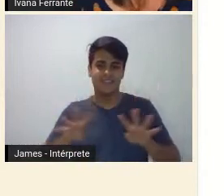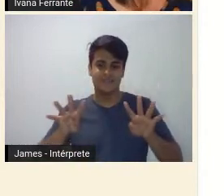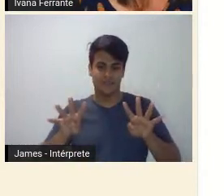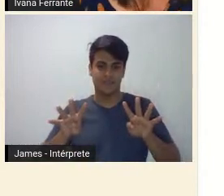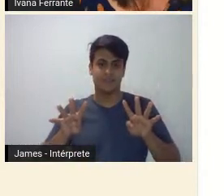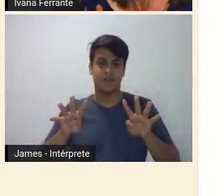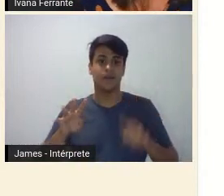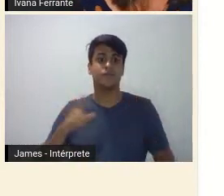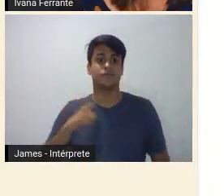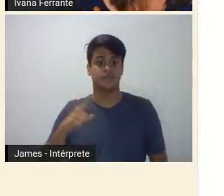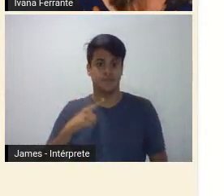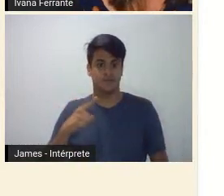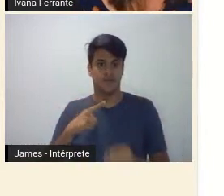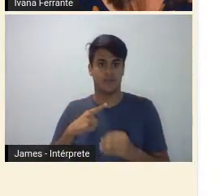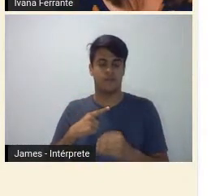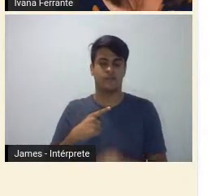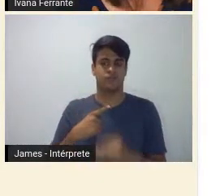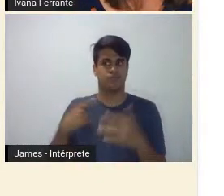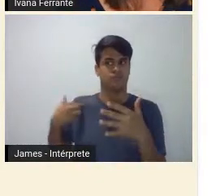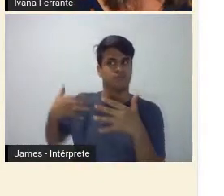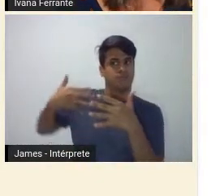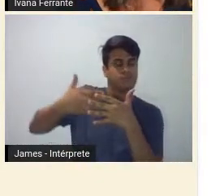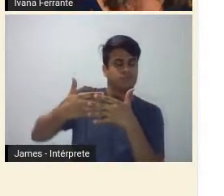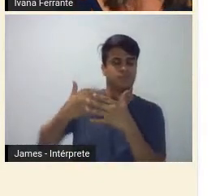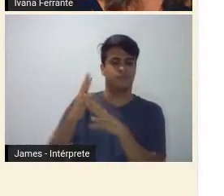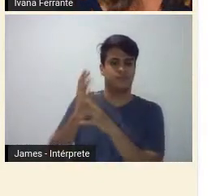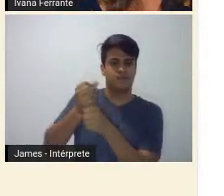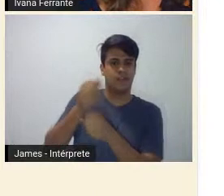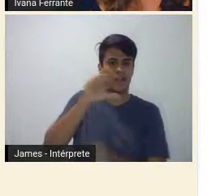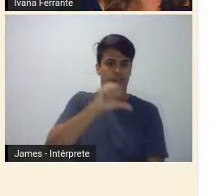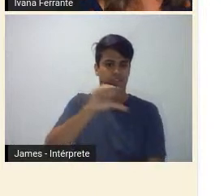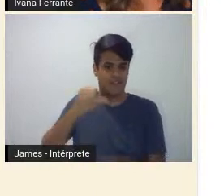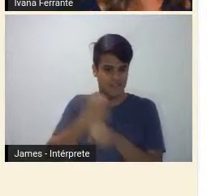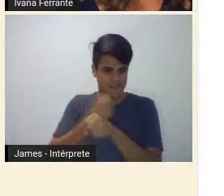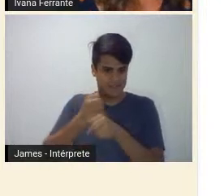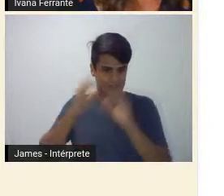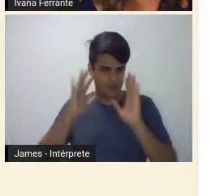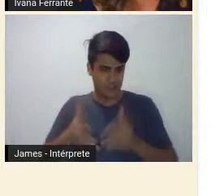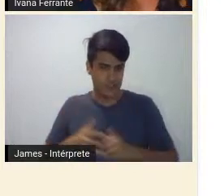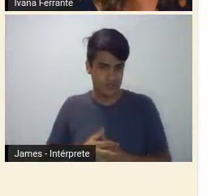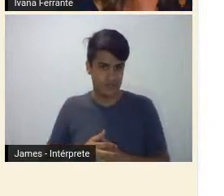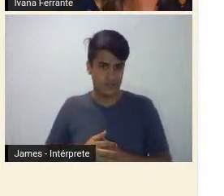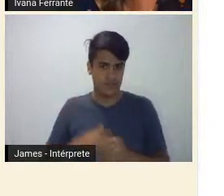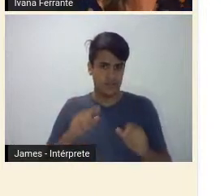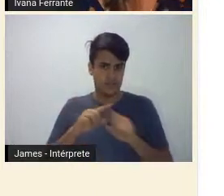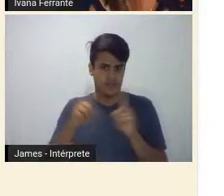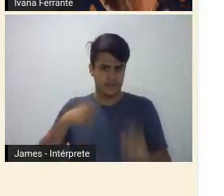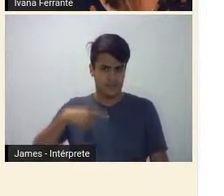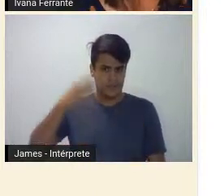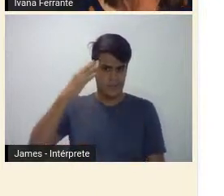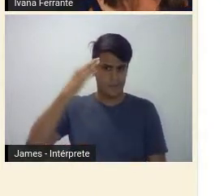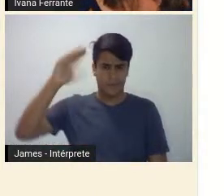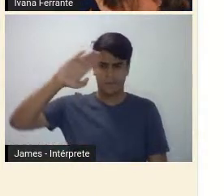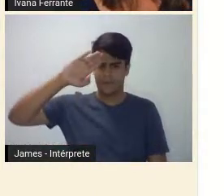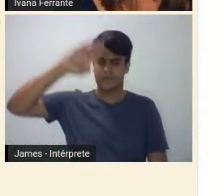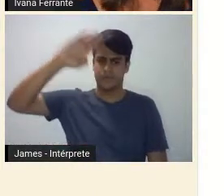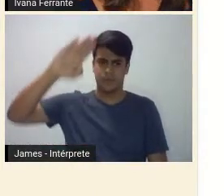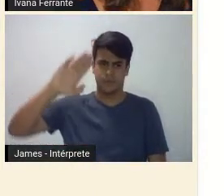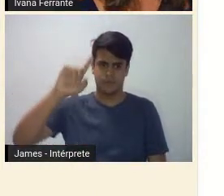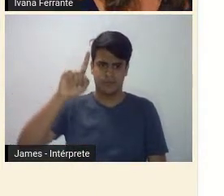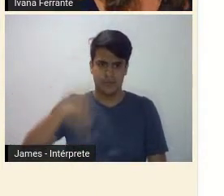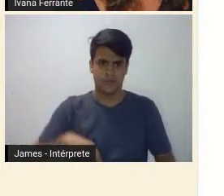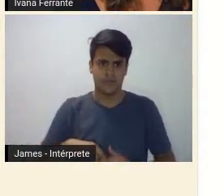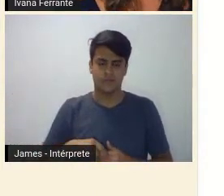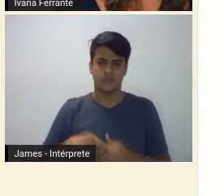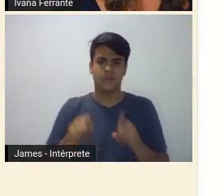há 99 anos, ensudecedoras, na verdade, não foram as vaias, tampouco o conjunto de expressões